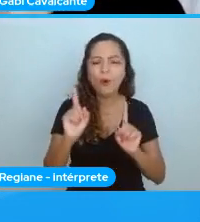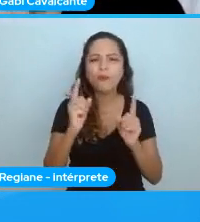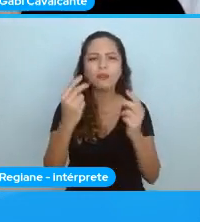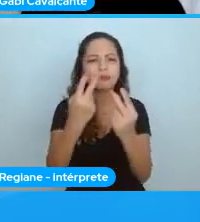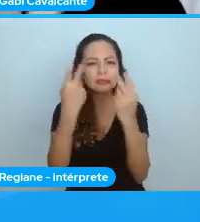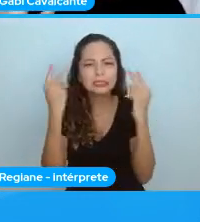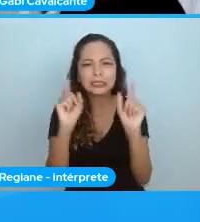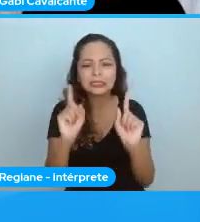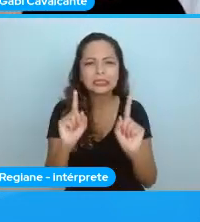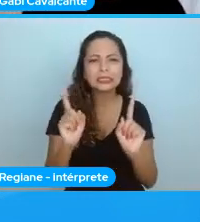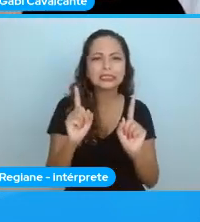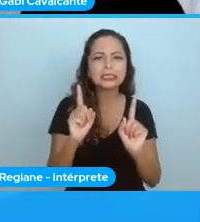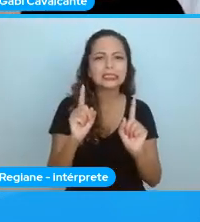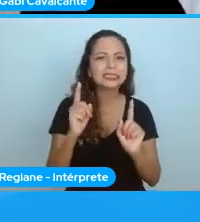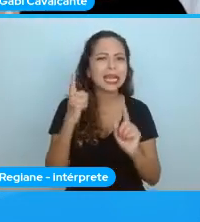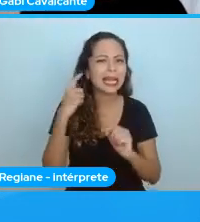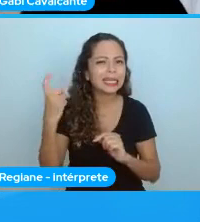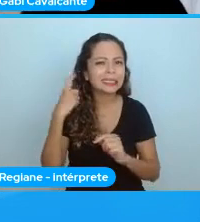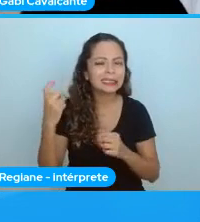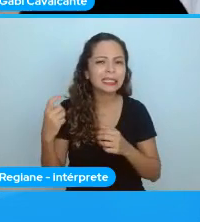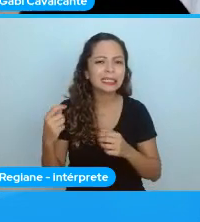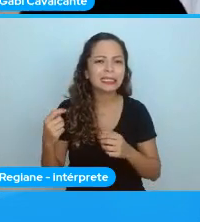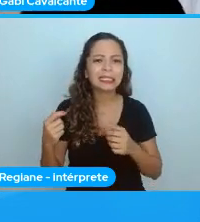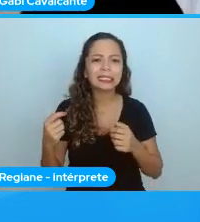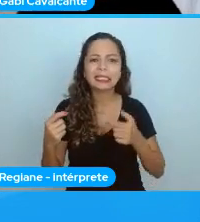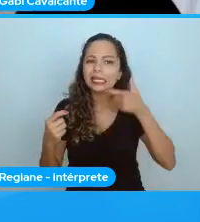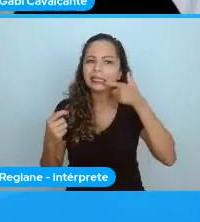Se estiver ruim o áudio, alguma coisa assim, podem falar.